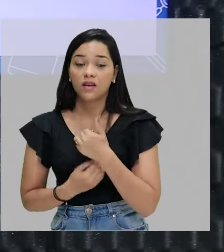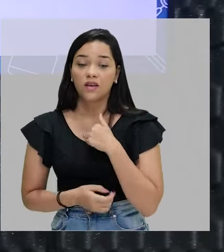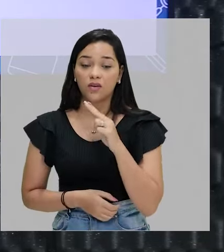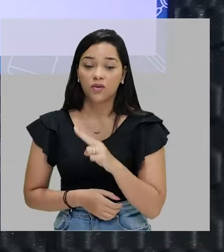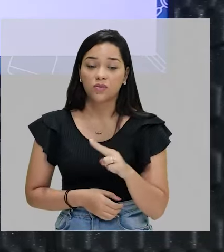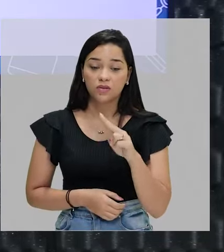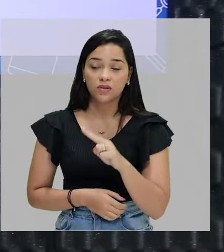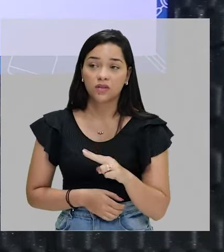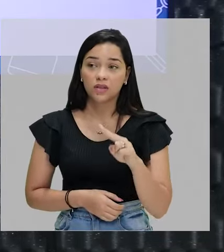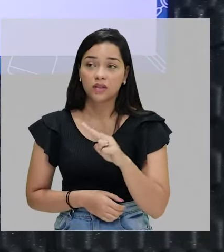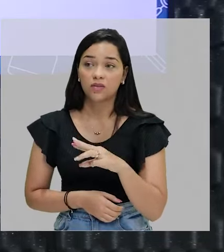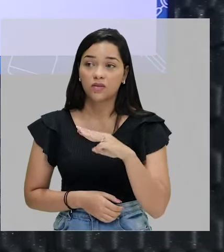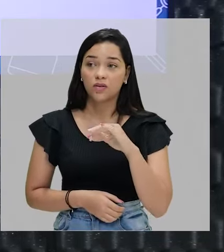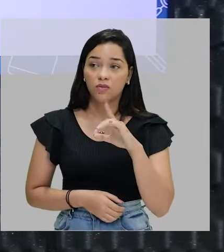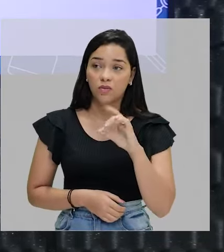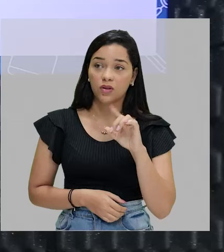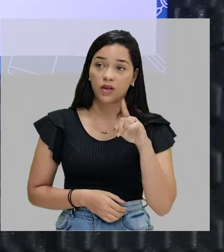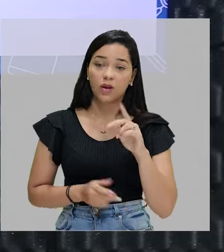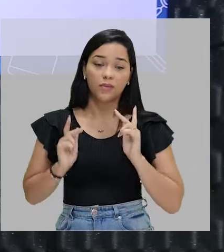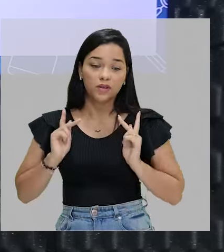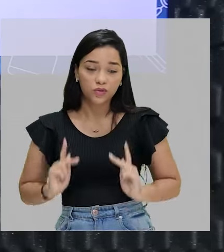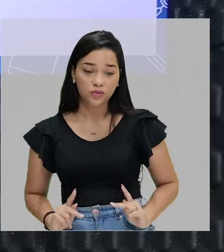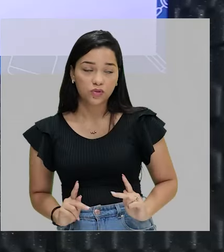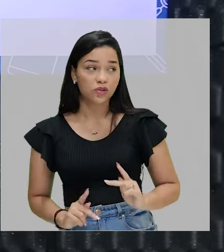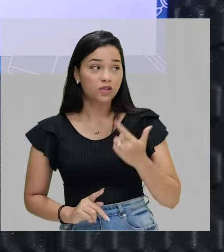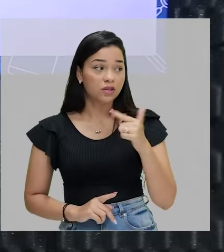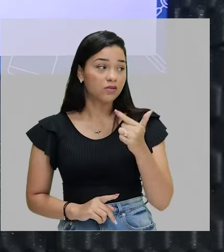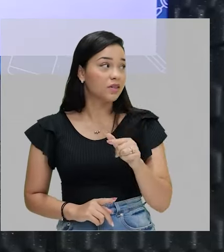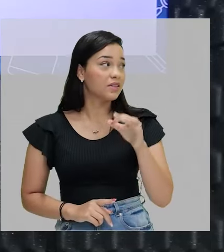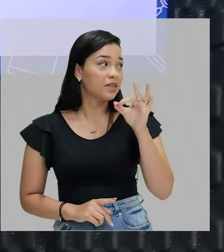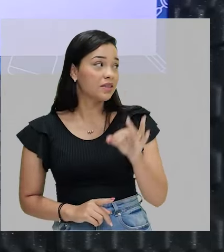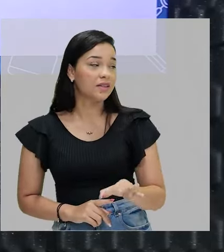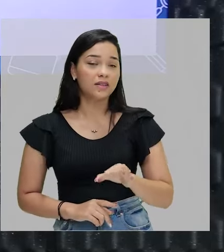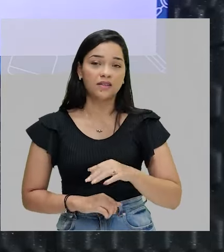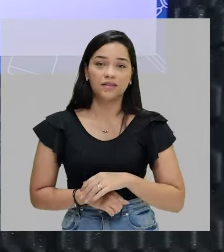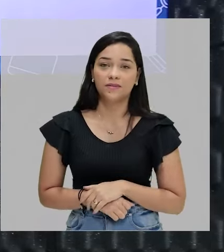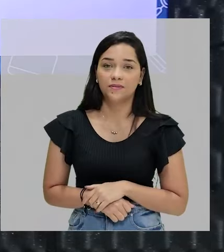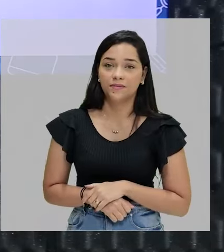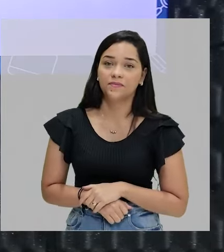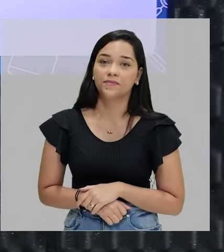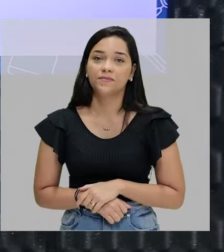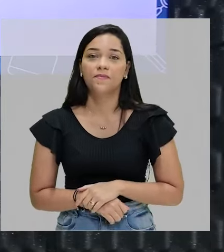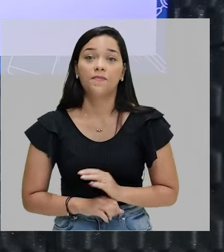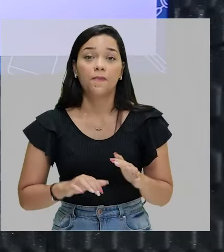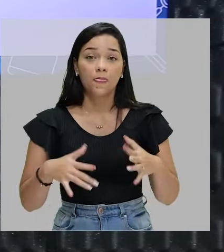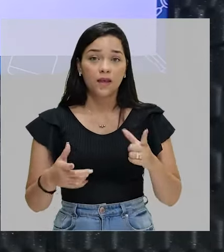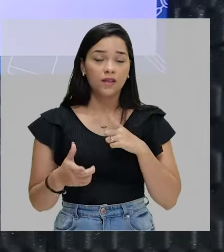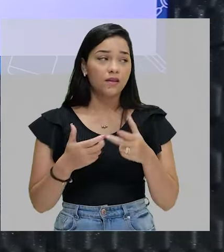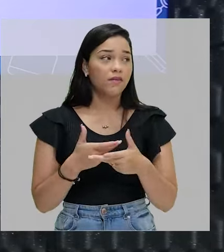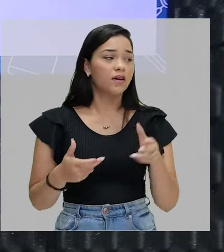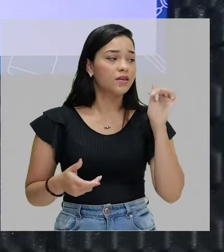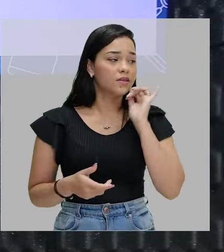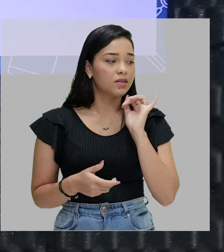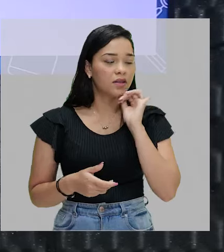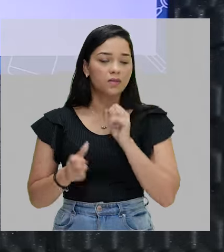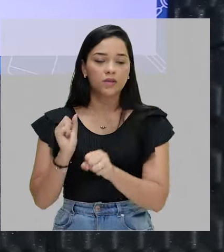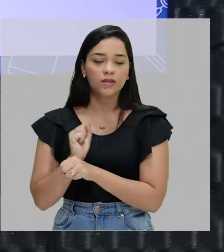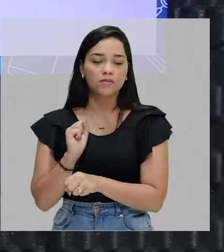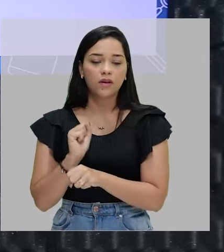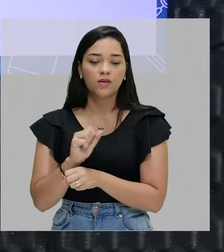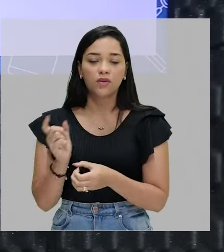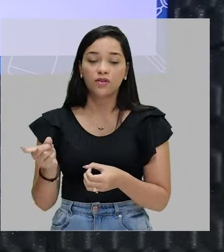o modo subjuntivo. É uma atitude de incerteza. Tá certo? Então, os exemplos aqui. Espero que